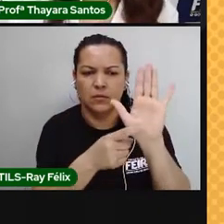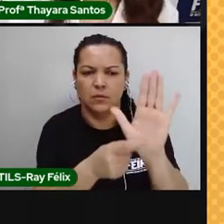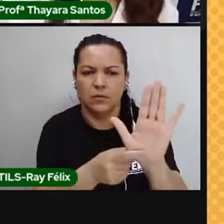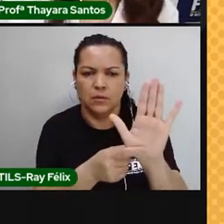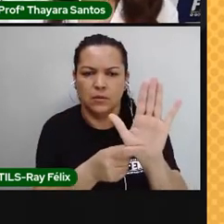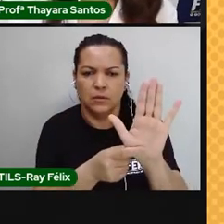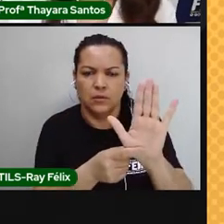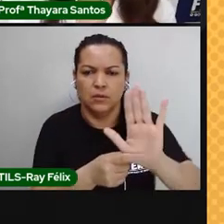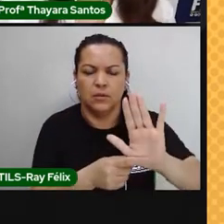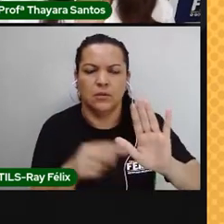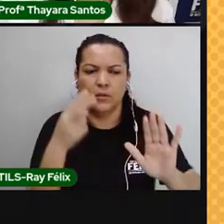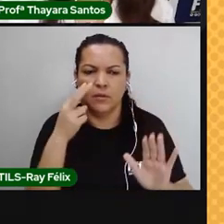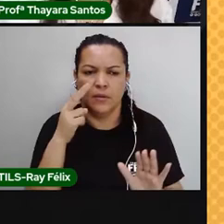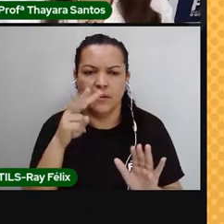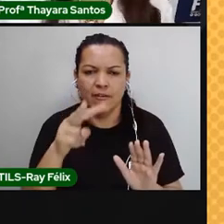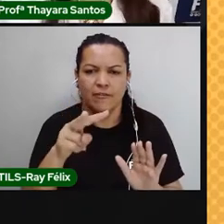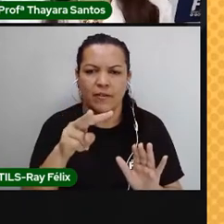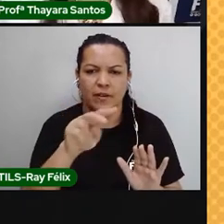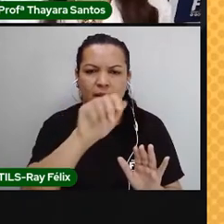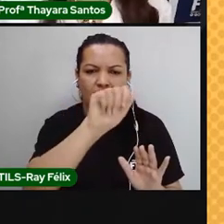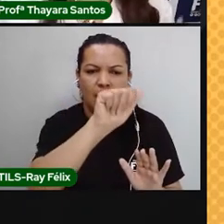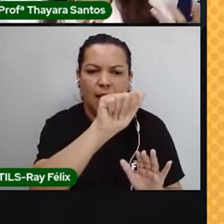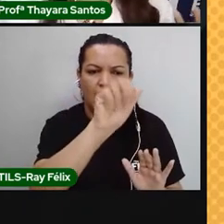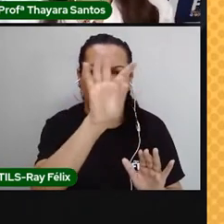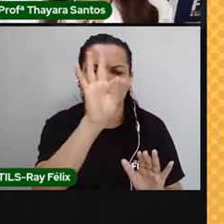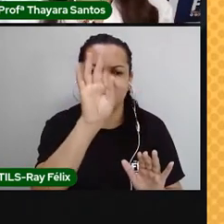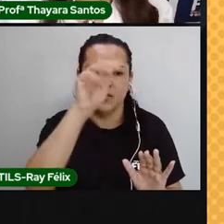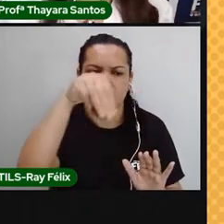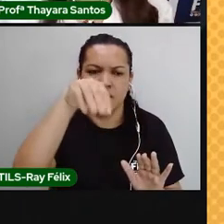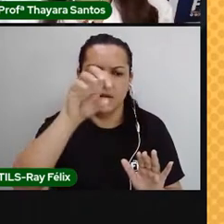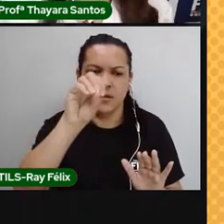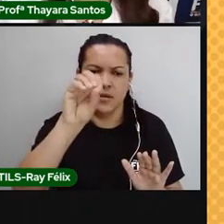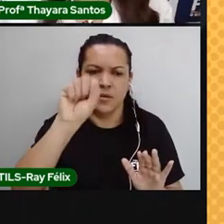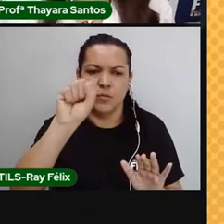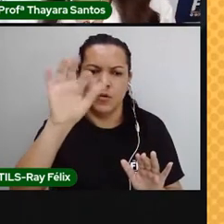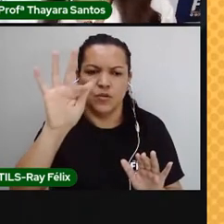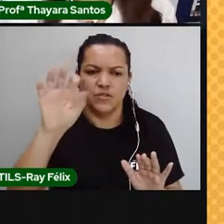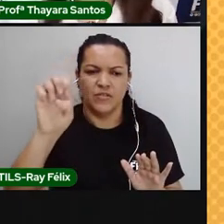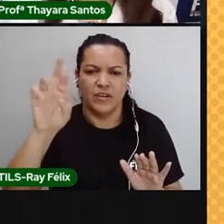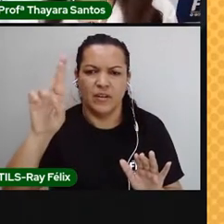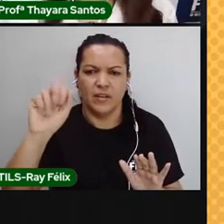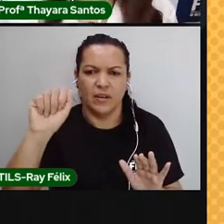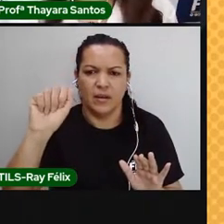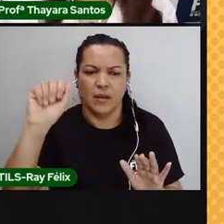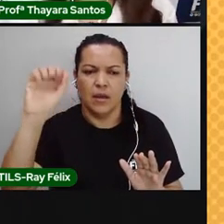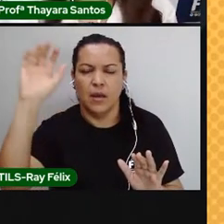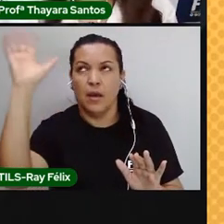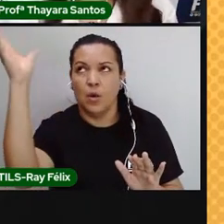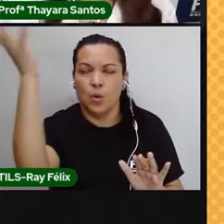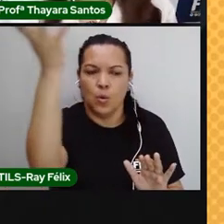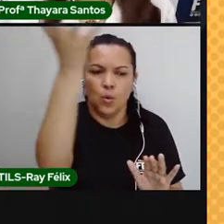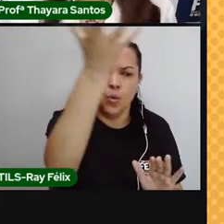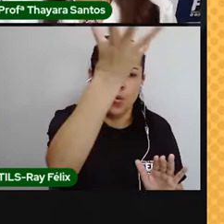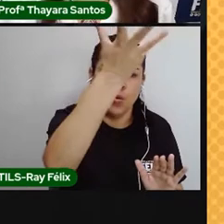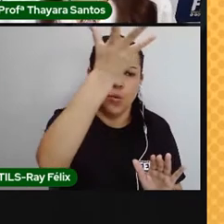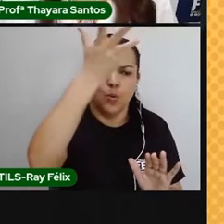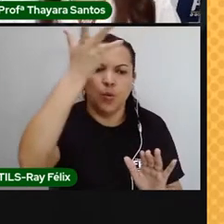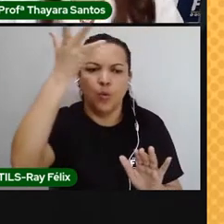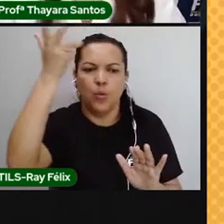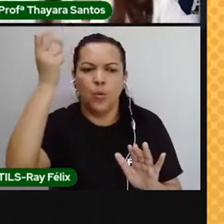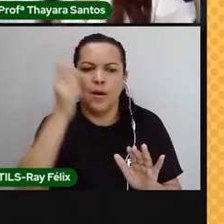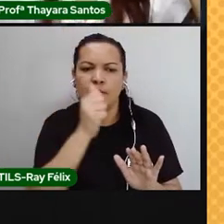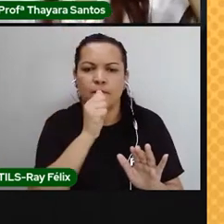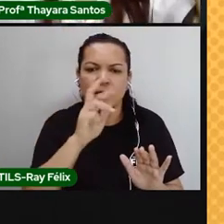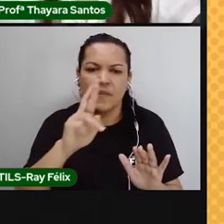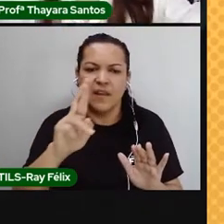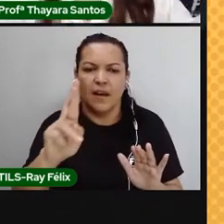Aqui a gente está vendo a atmosfera. O que é essa atmosfera? É essa camada de ar que envolve a Terra. Porque a gente